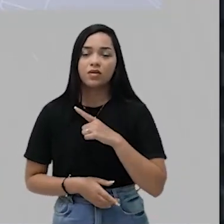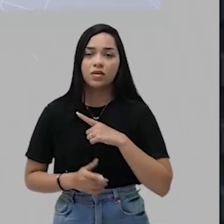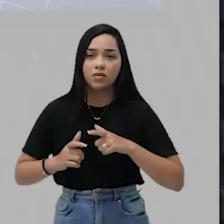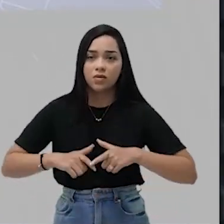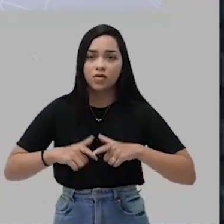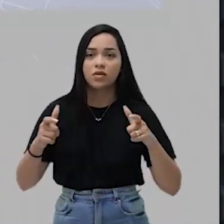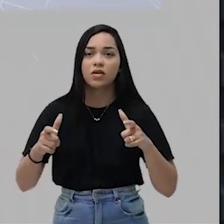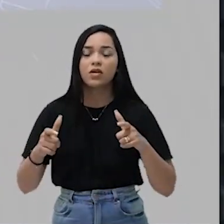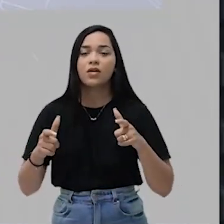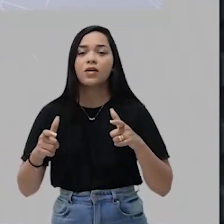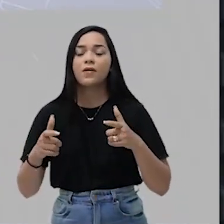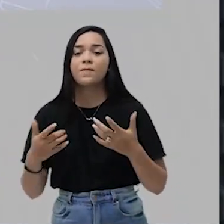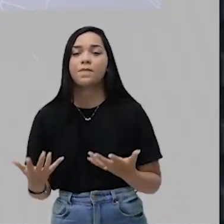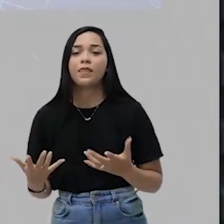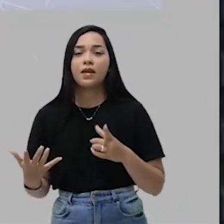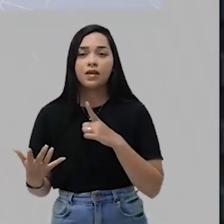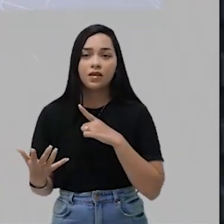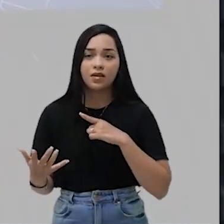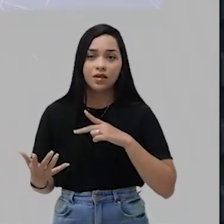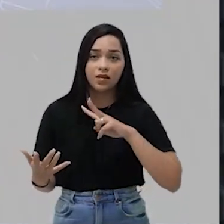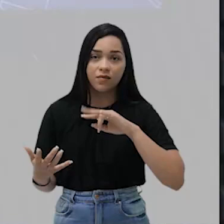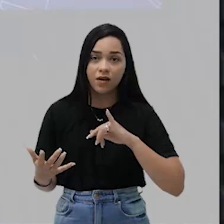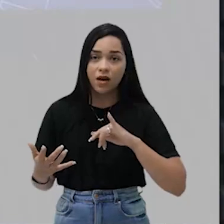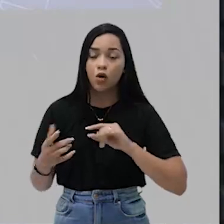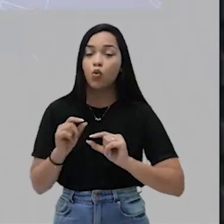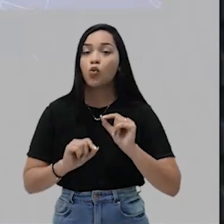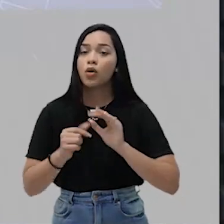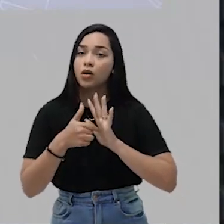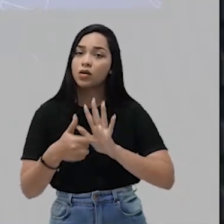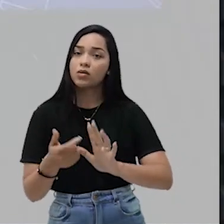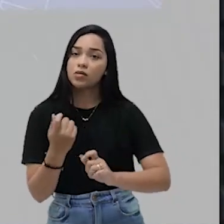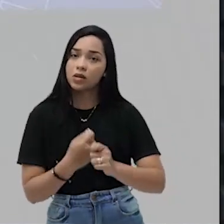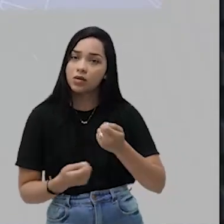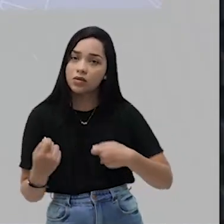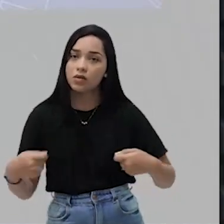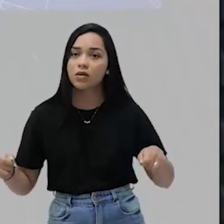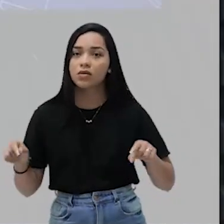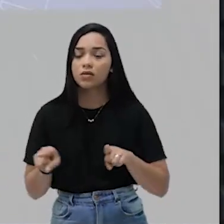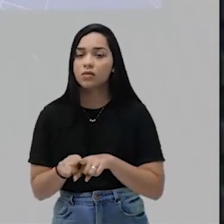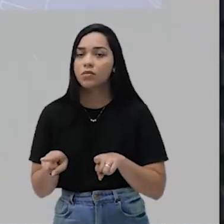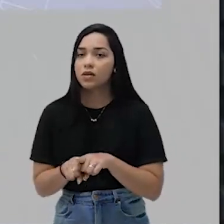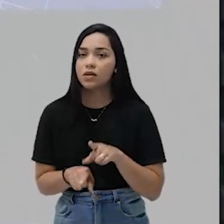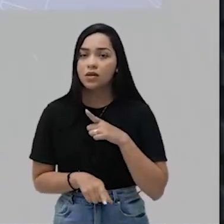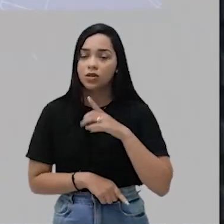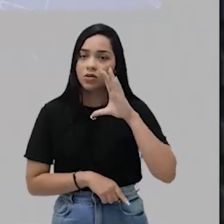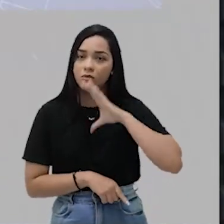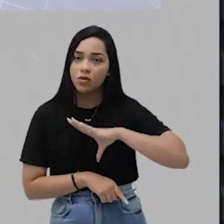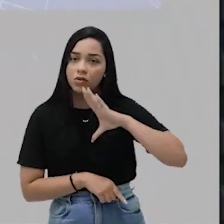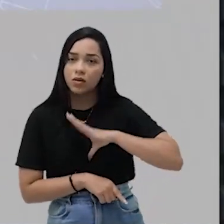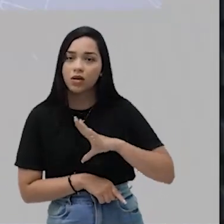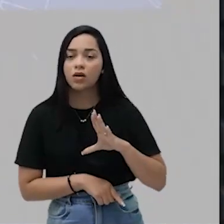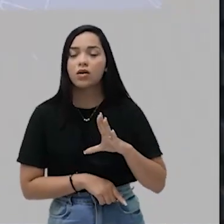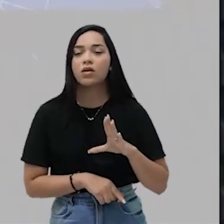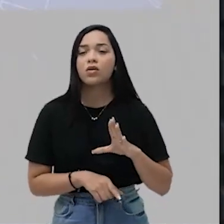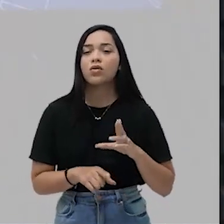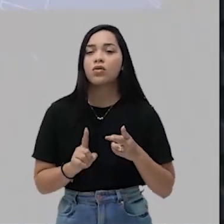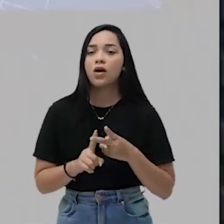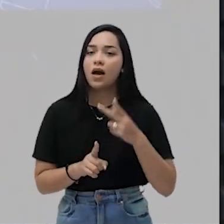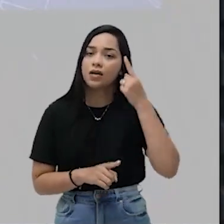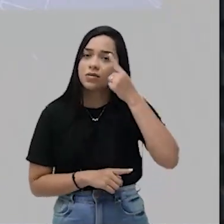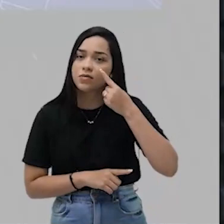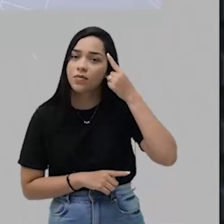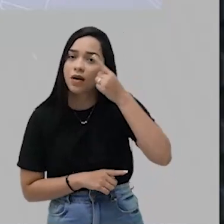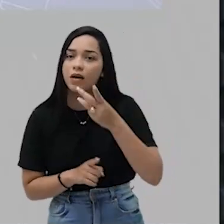materialmente, que vão se projetar economicamente. É o caso de Portugal, no primeiro momento, a